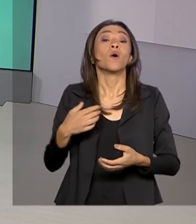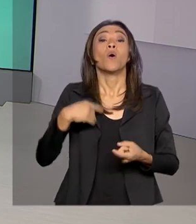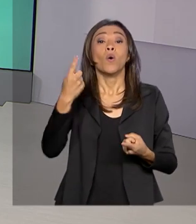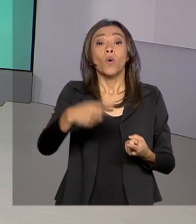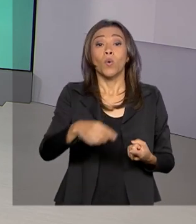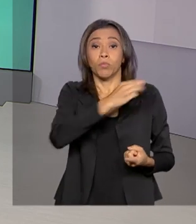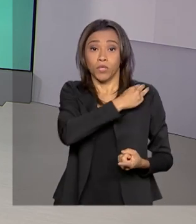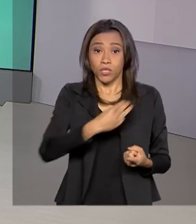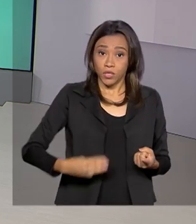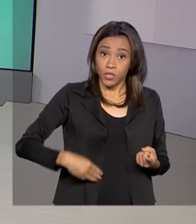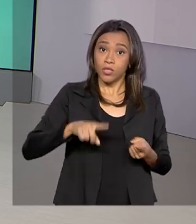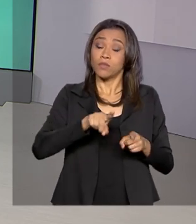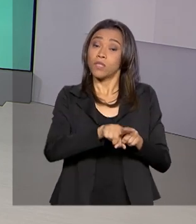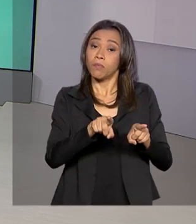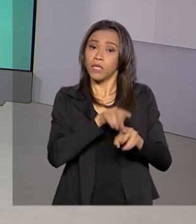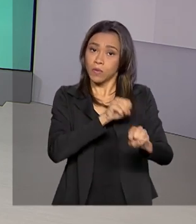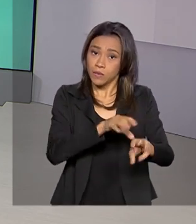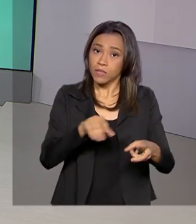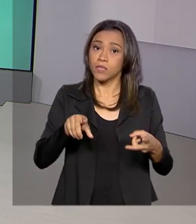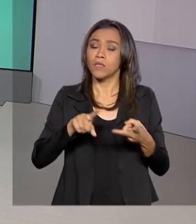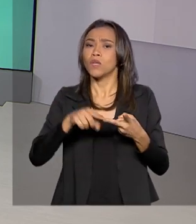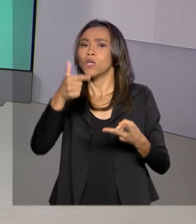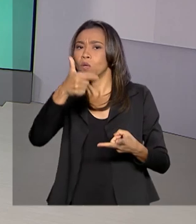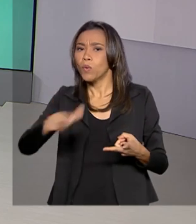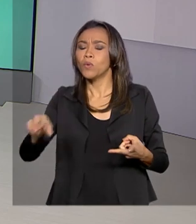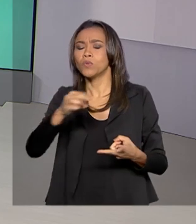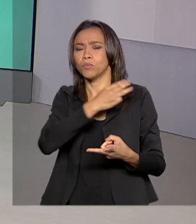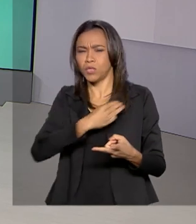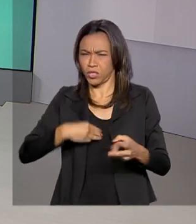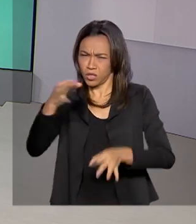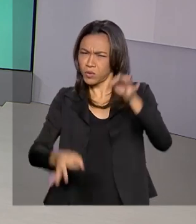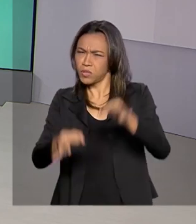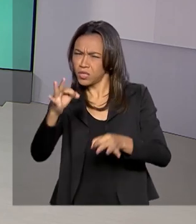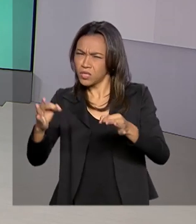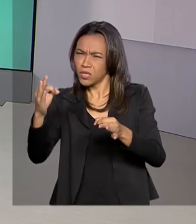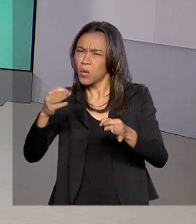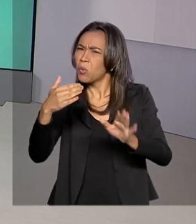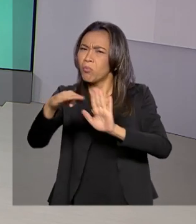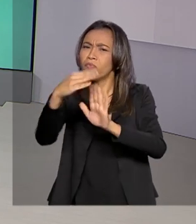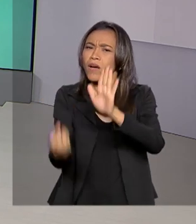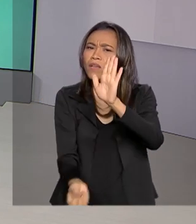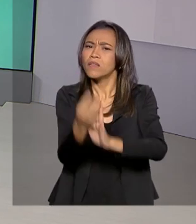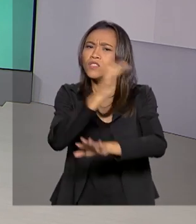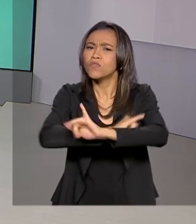Educação, Weintraub, vão lançar um programa aí para incentivar pesquisas. Que pesquisas são essas?